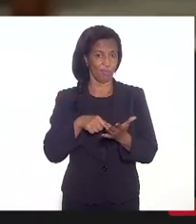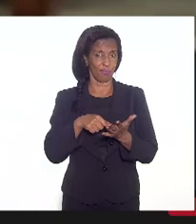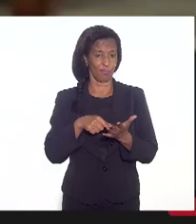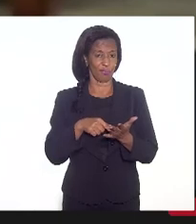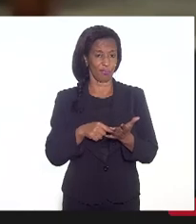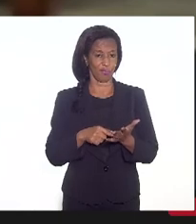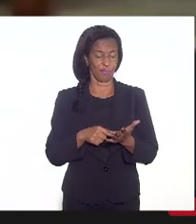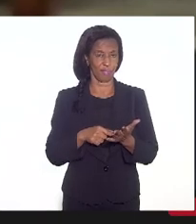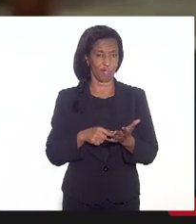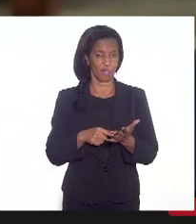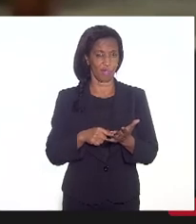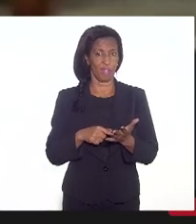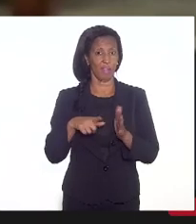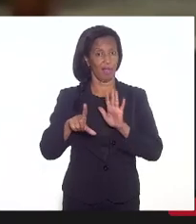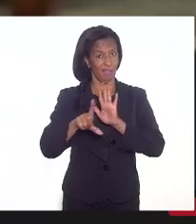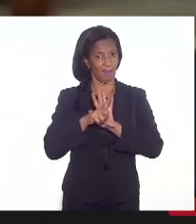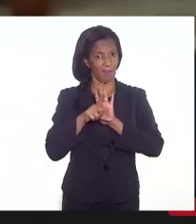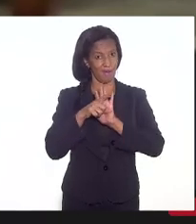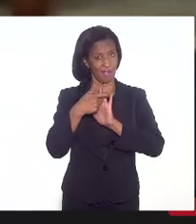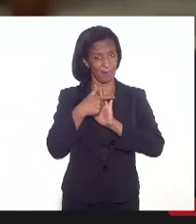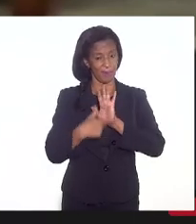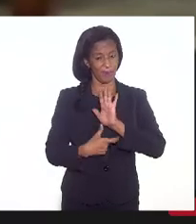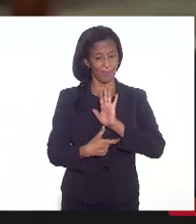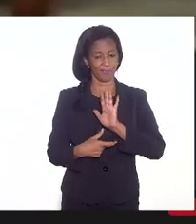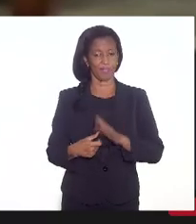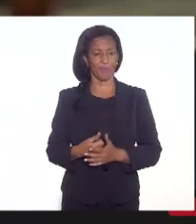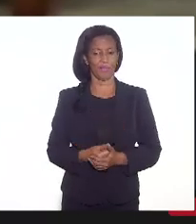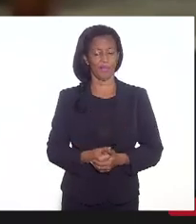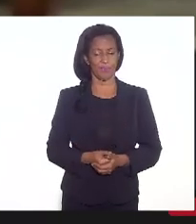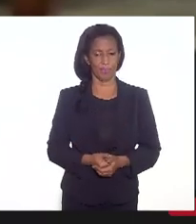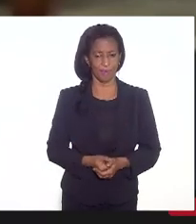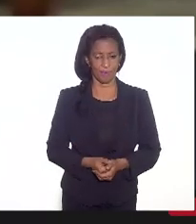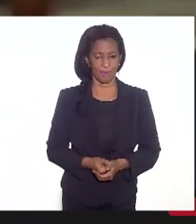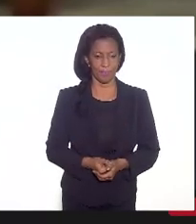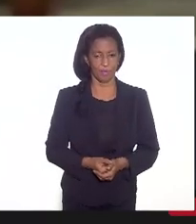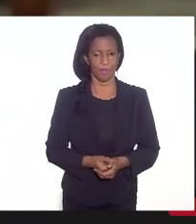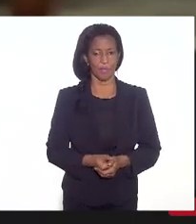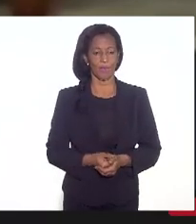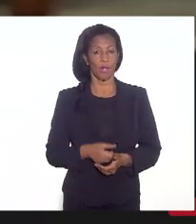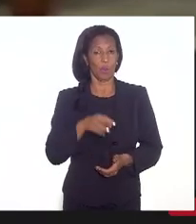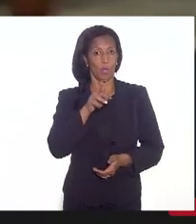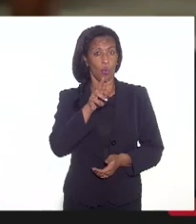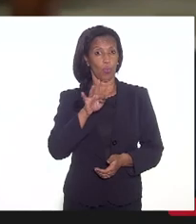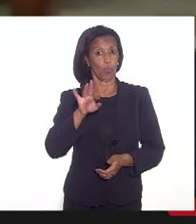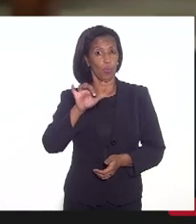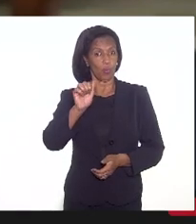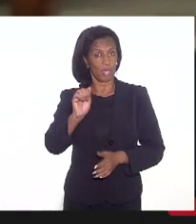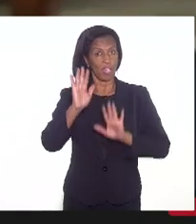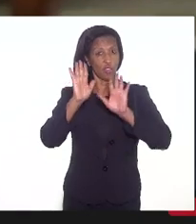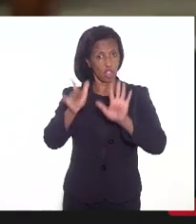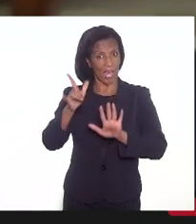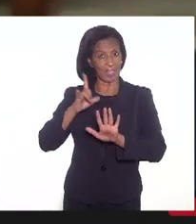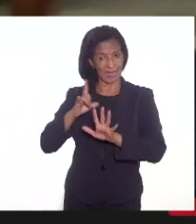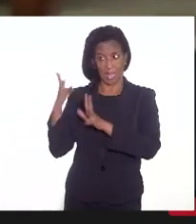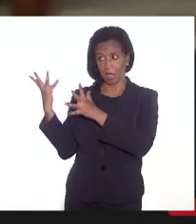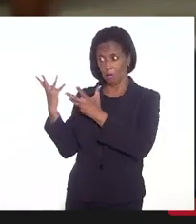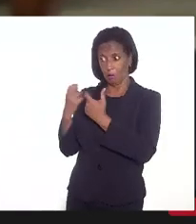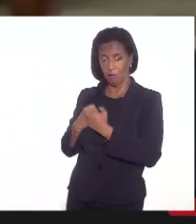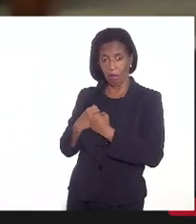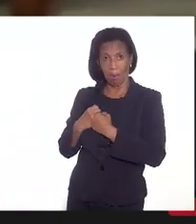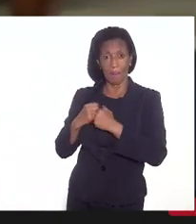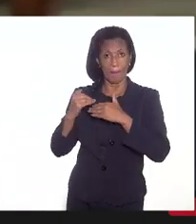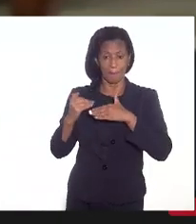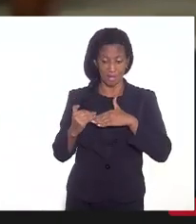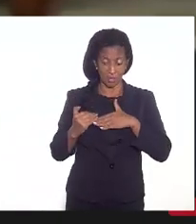legislação, ou seja, não retroage o triênio já conquistado. Os triênios já conquistados são garantidos, mas não